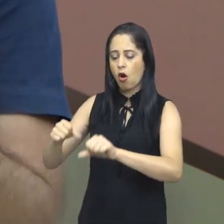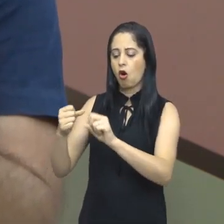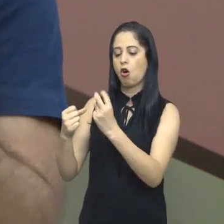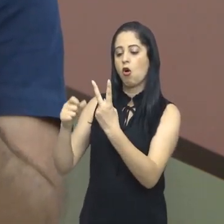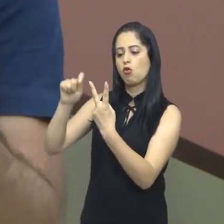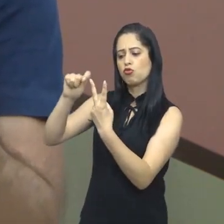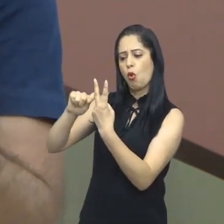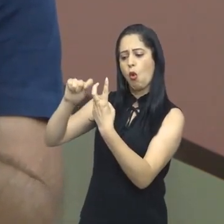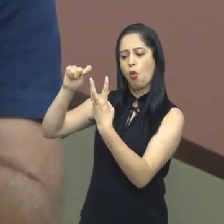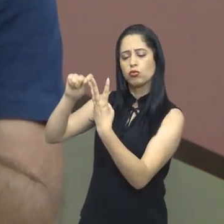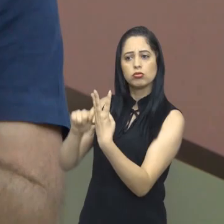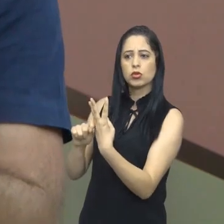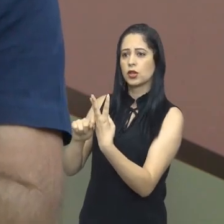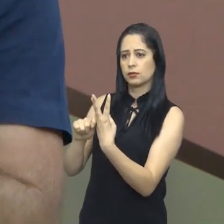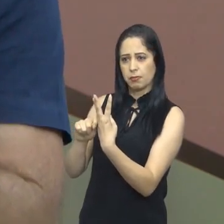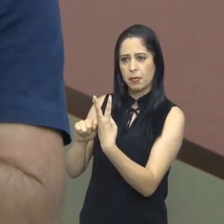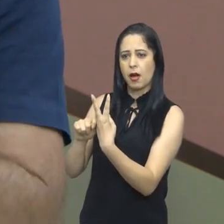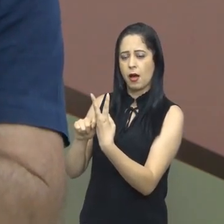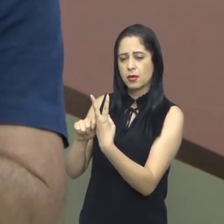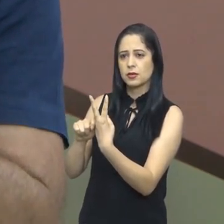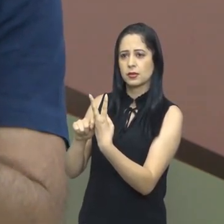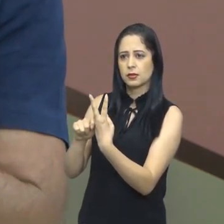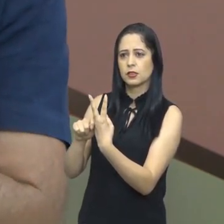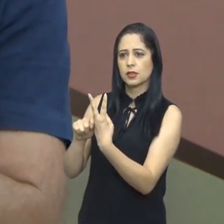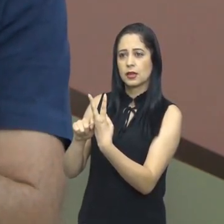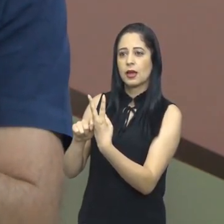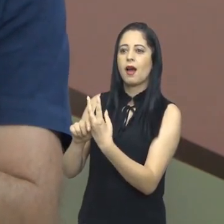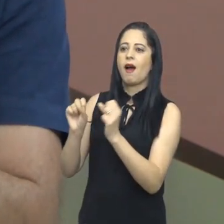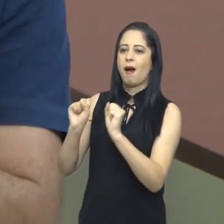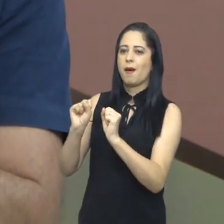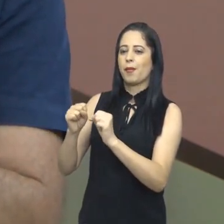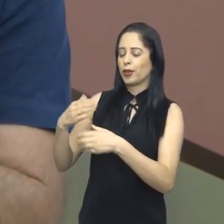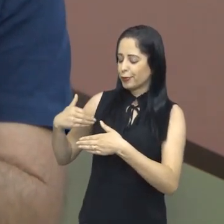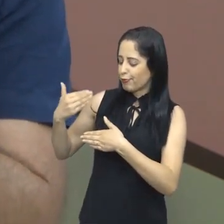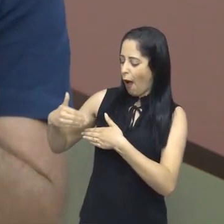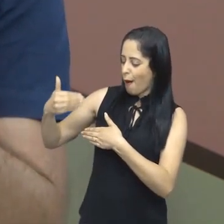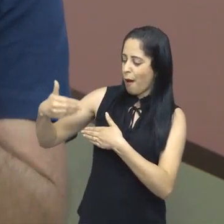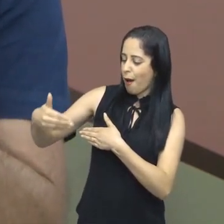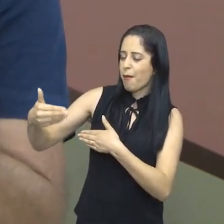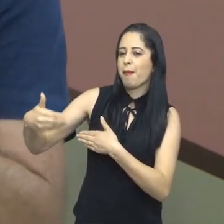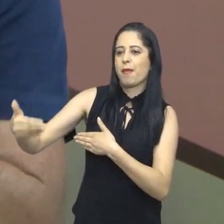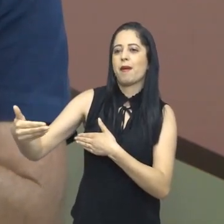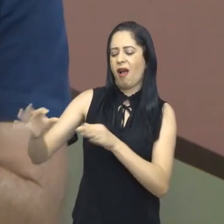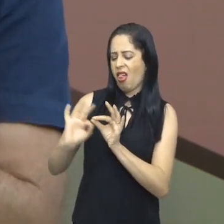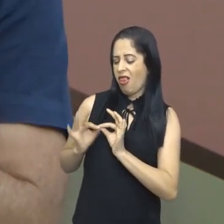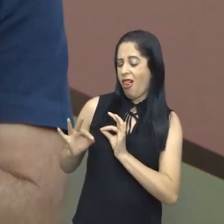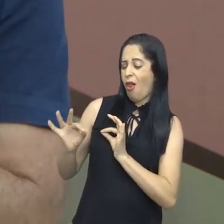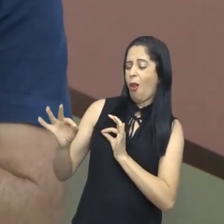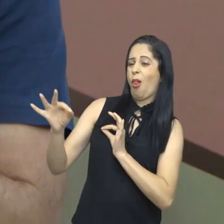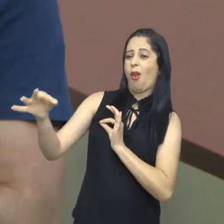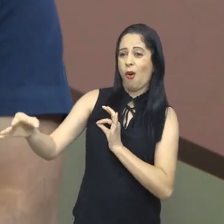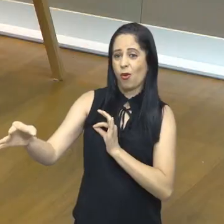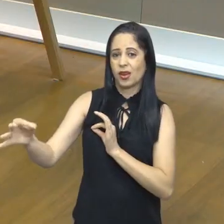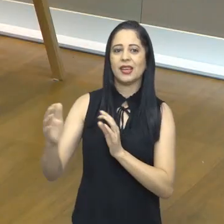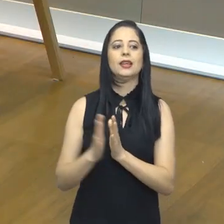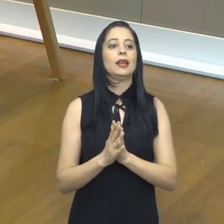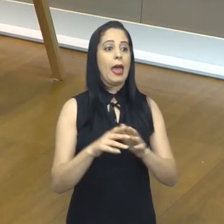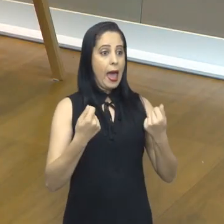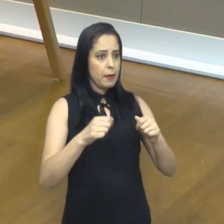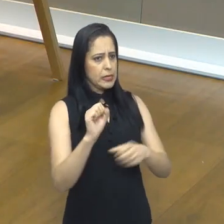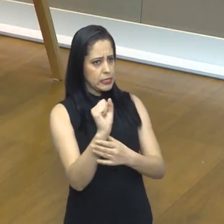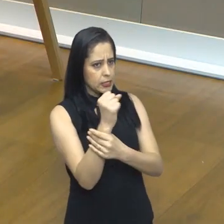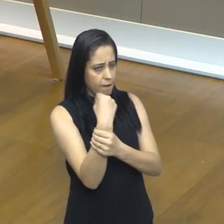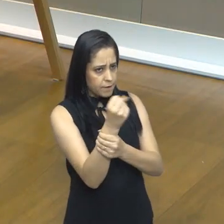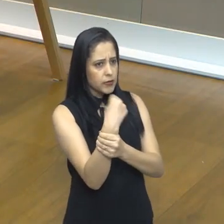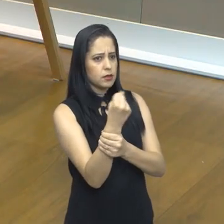estendem isso por 2, 3 meses, e quando desenvolve esse padrão de pneumonia e organização, aí pode se estender por mais tempo. Aí é onde que entra